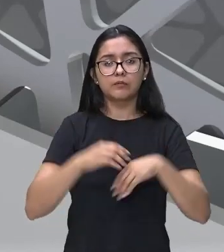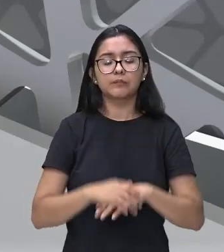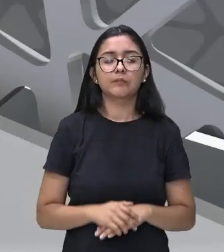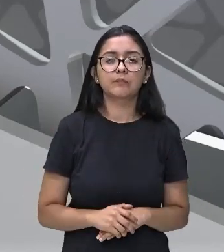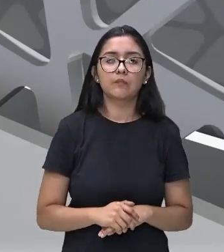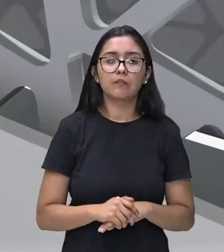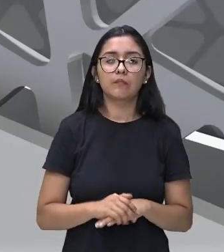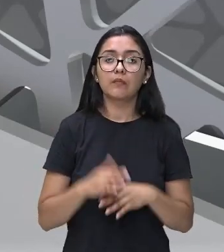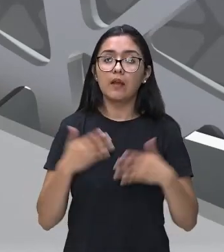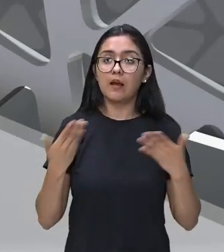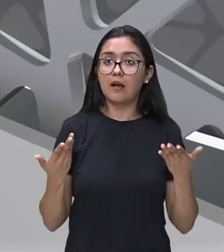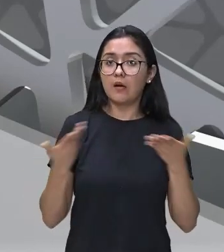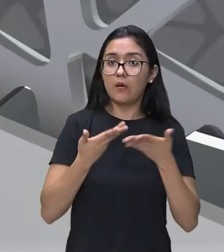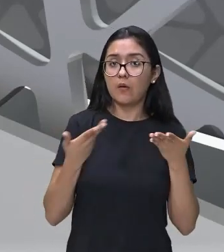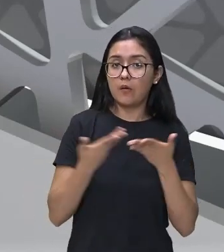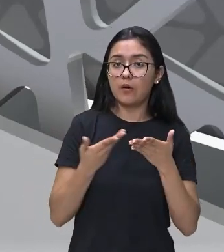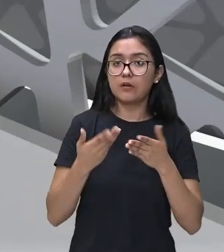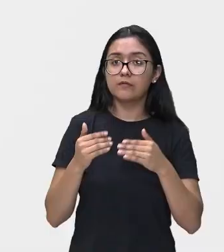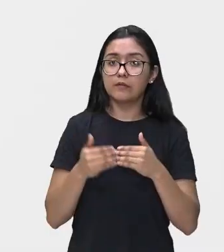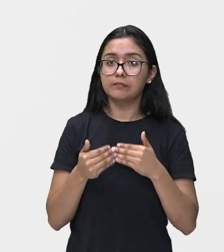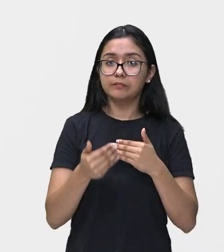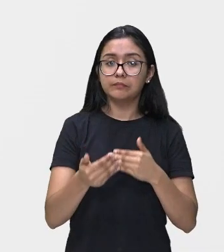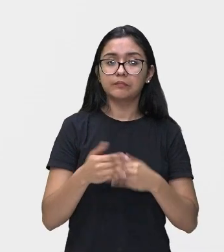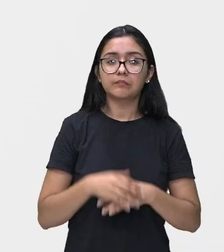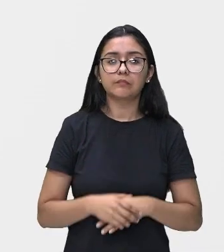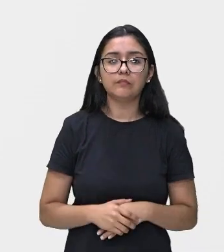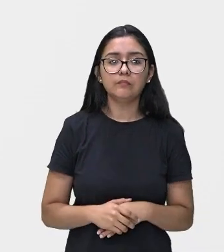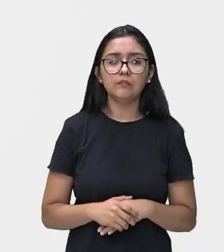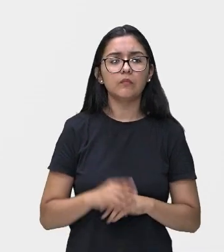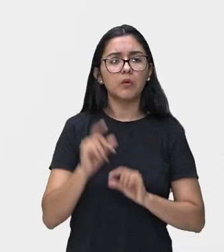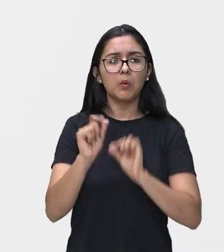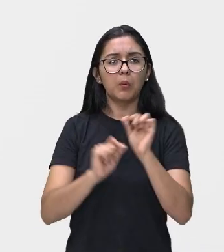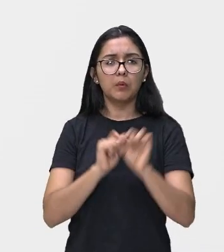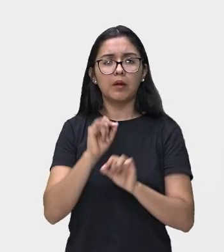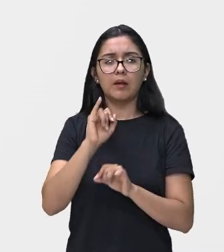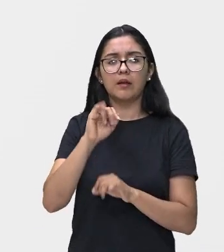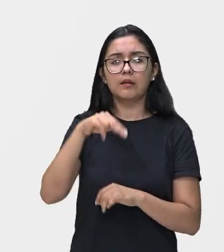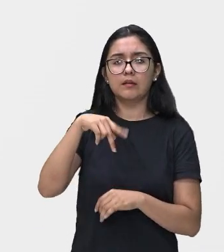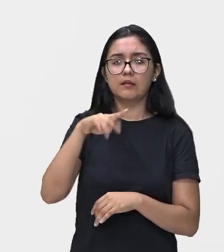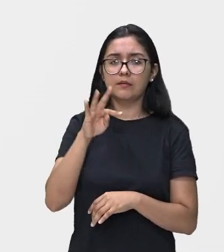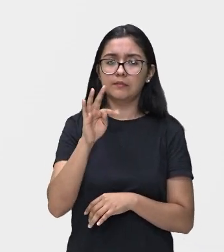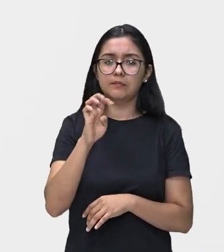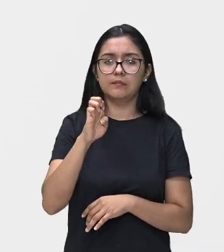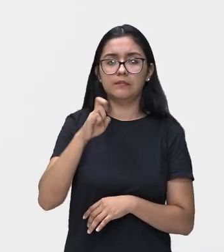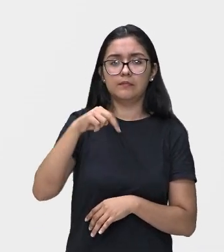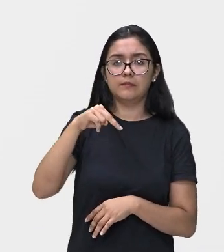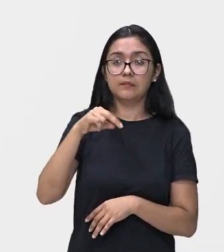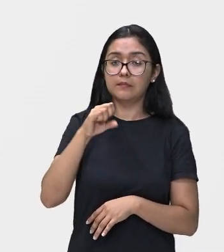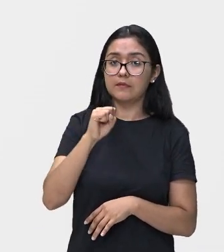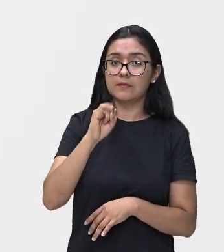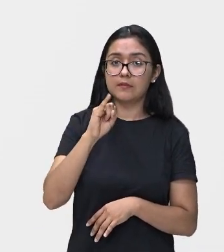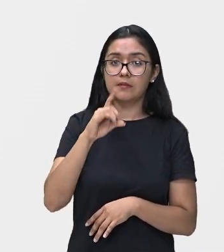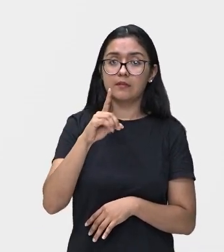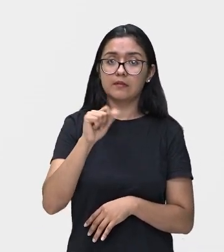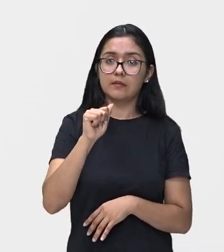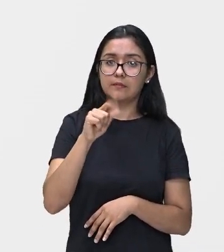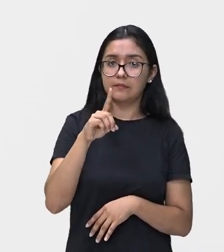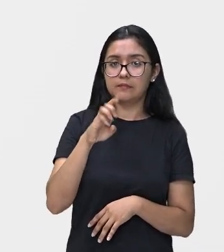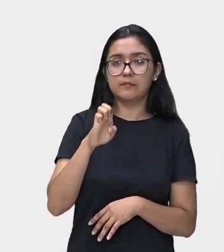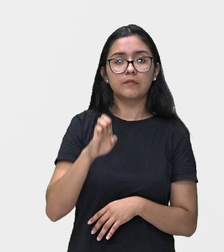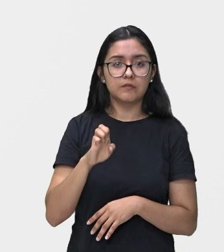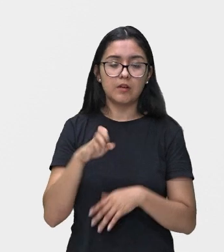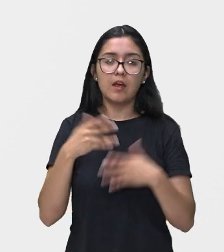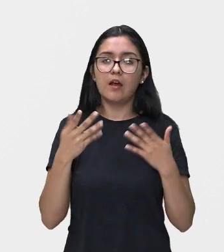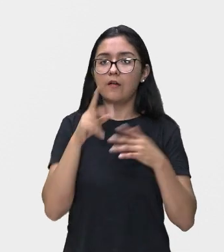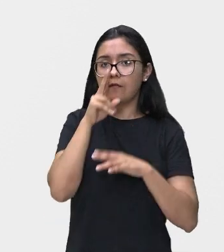intensidade. O é que vem ser a intensidade? A intensidade é a força do som, também